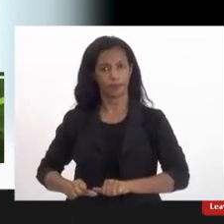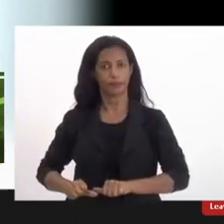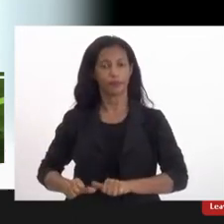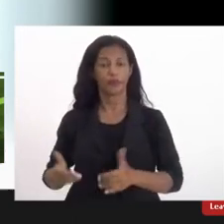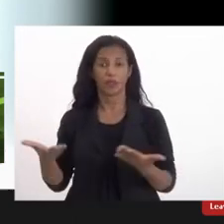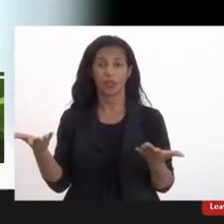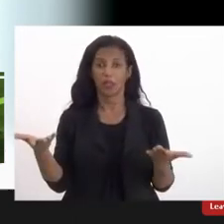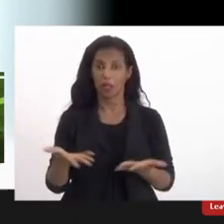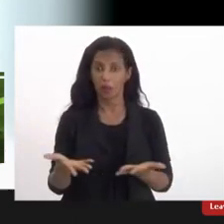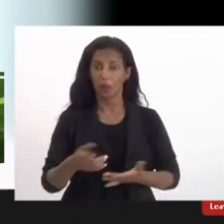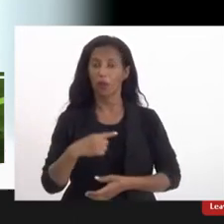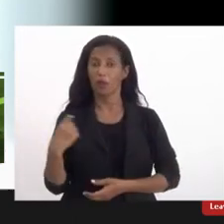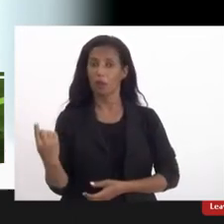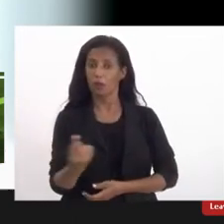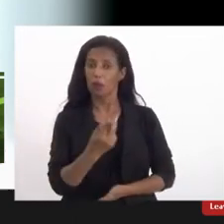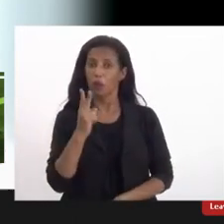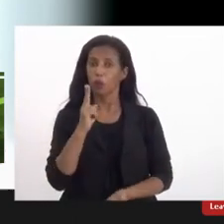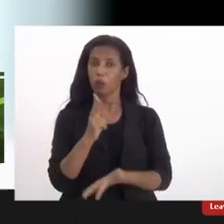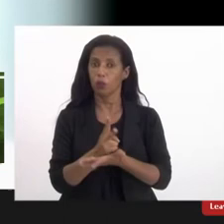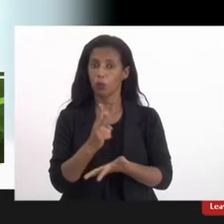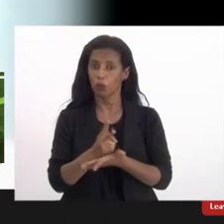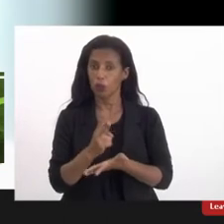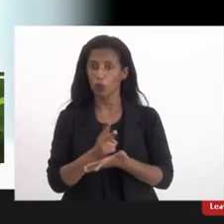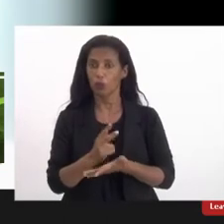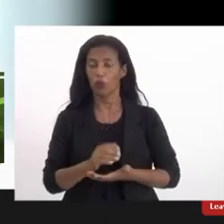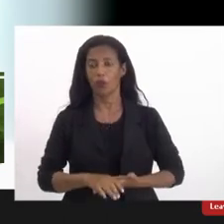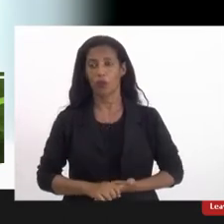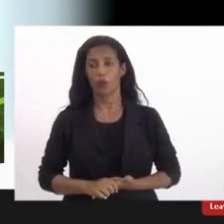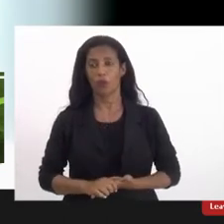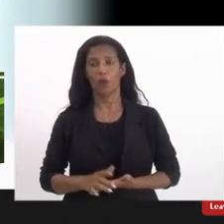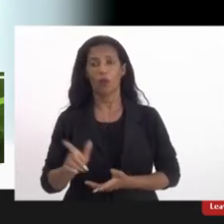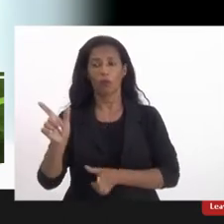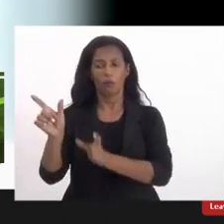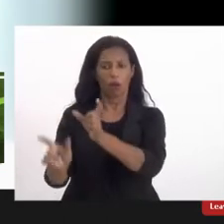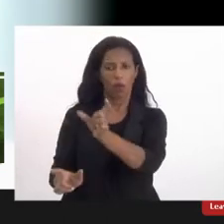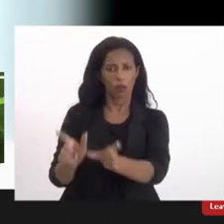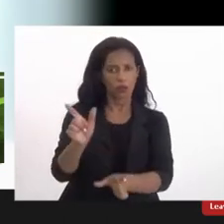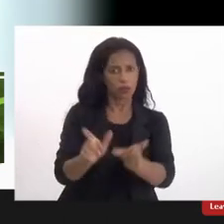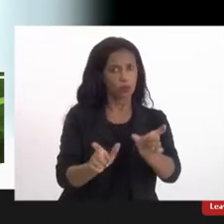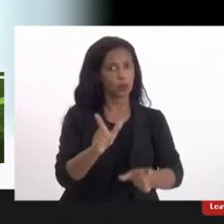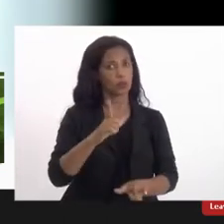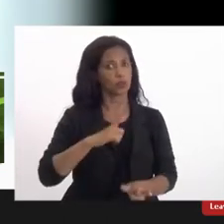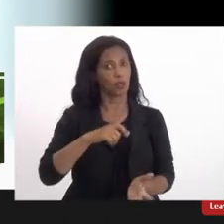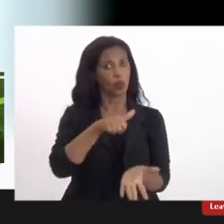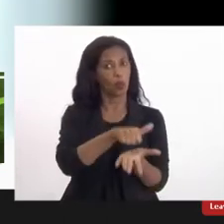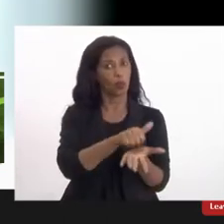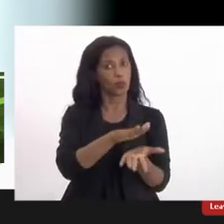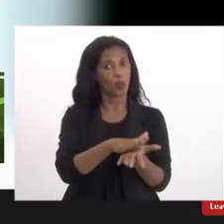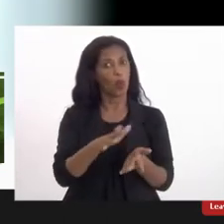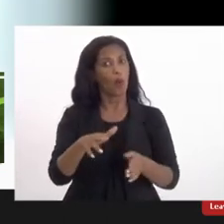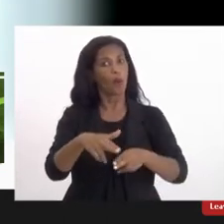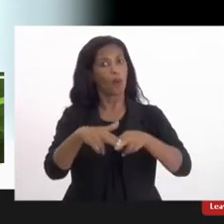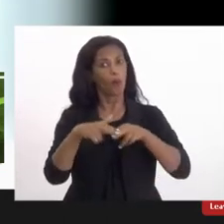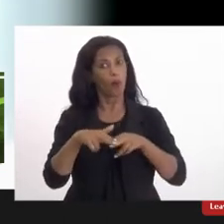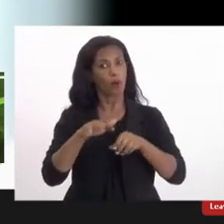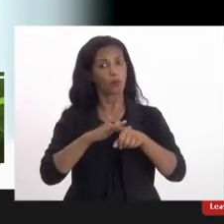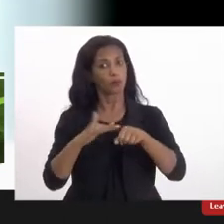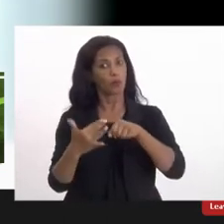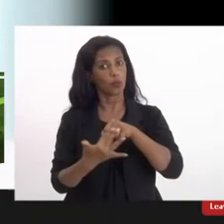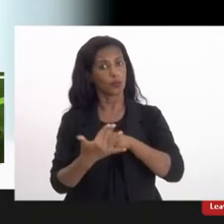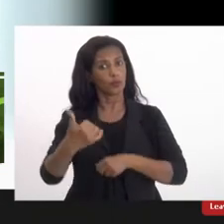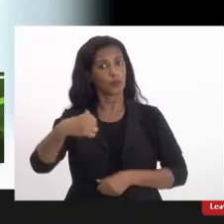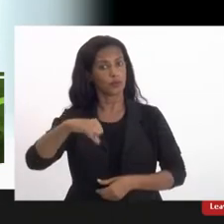E agora, nós ainda estamos com a questão das pessoas que têm as sequelas da COVID e as mulheres que têm